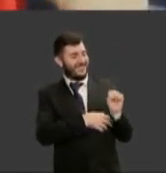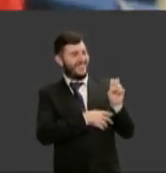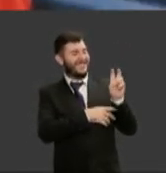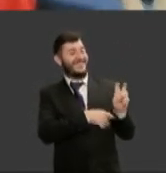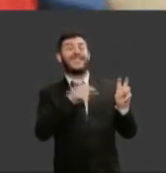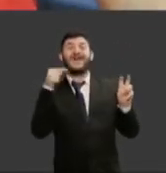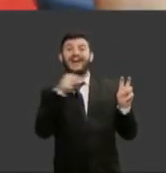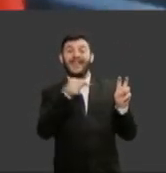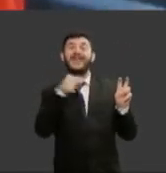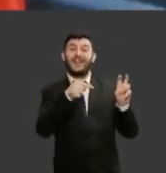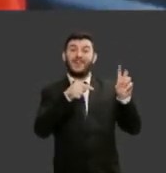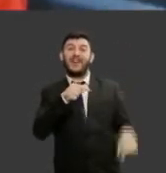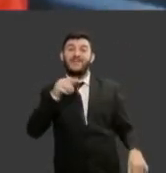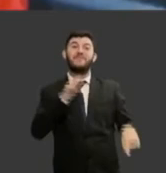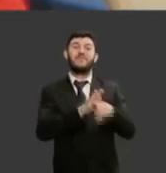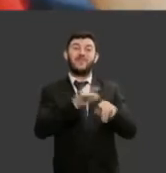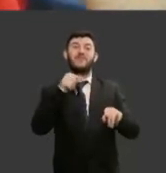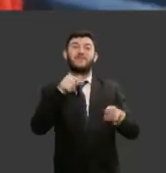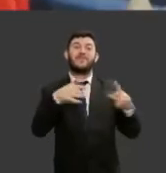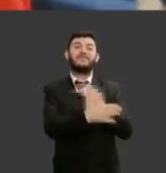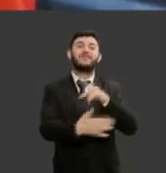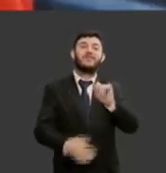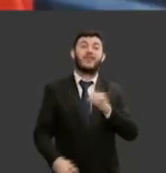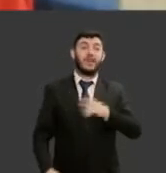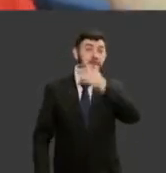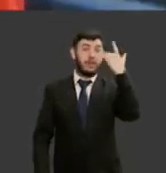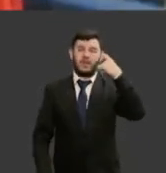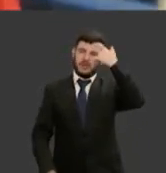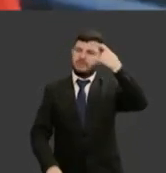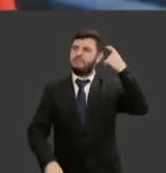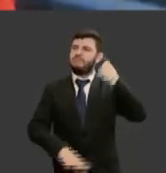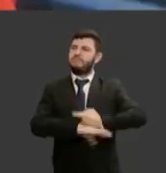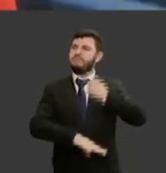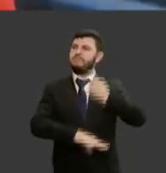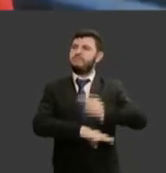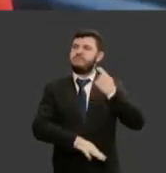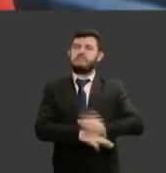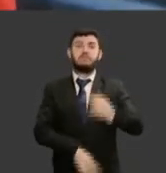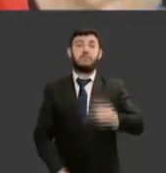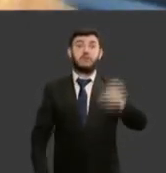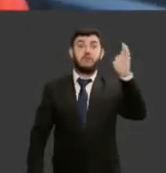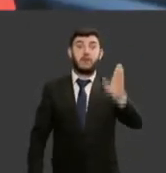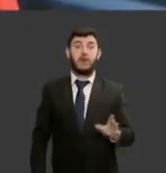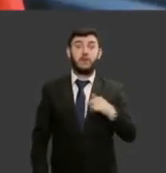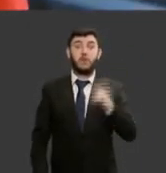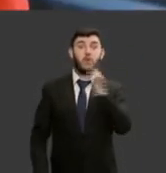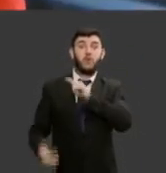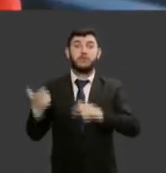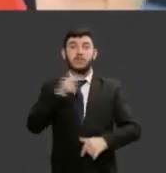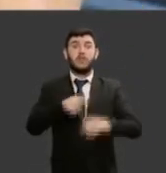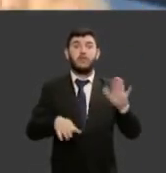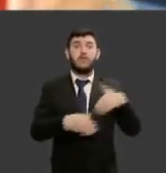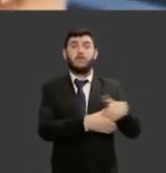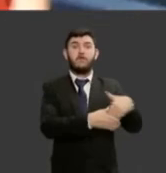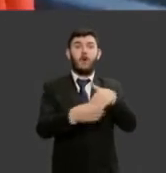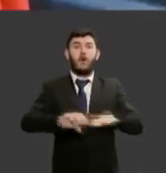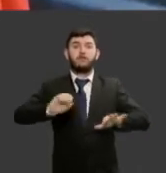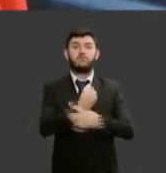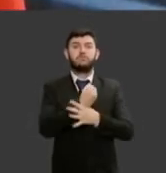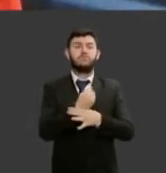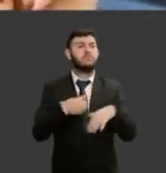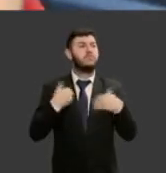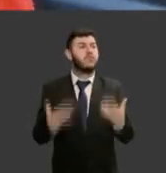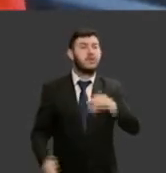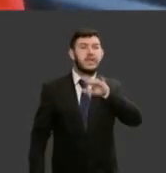partir de 1985 que os analfabetos no Brasil conseguiram o direito de votar e naquela oportunidade nós